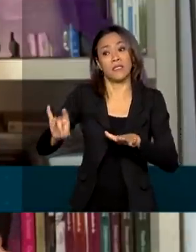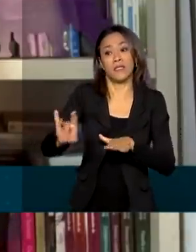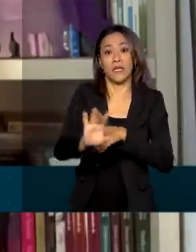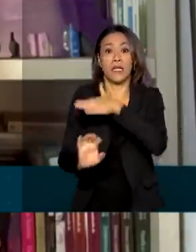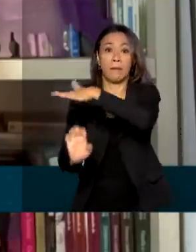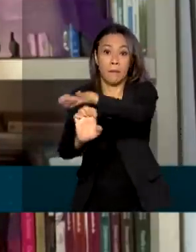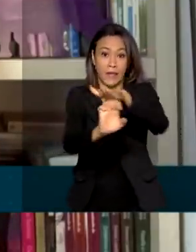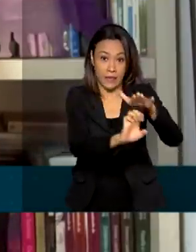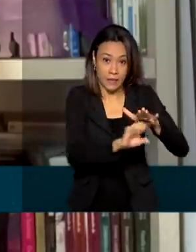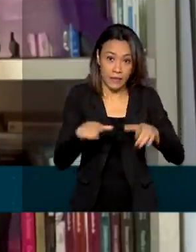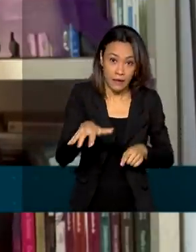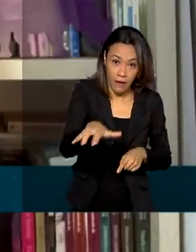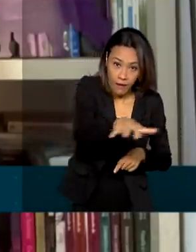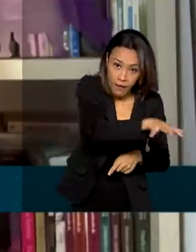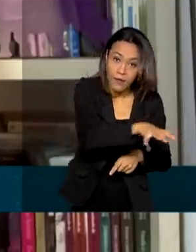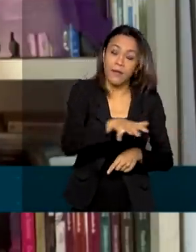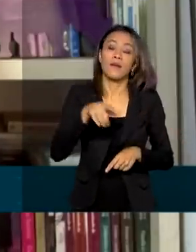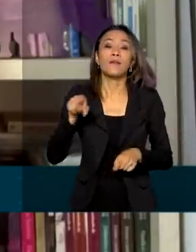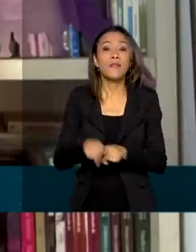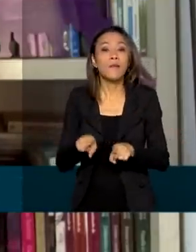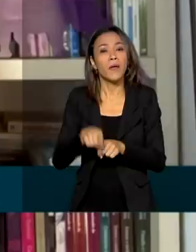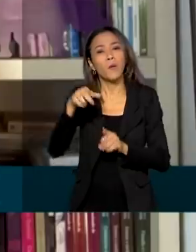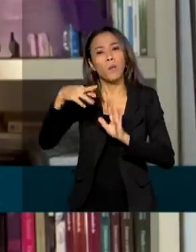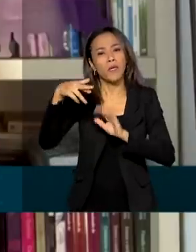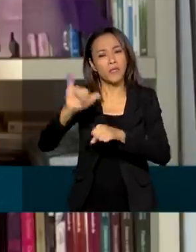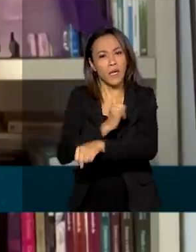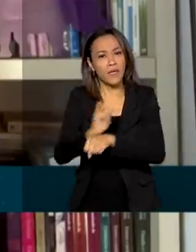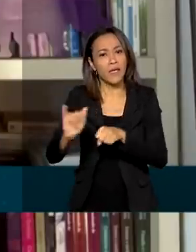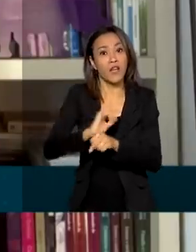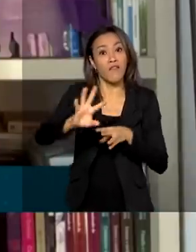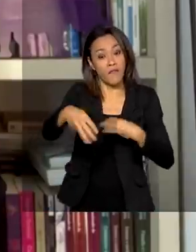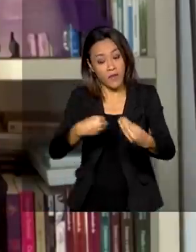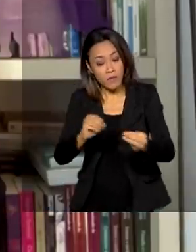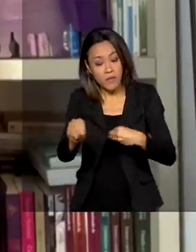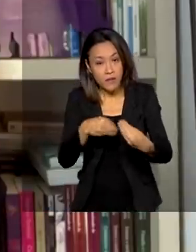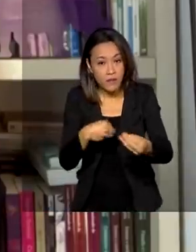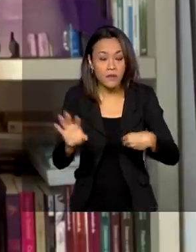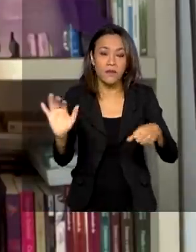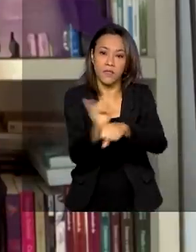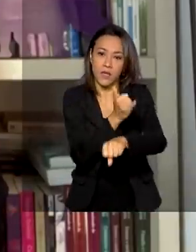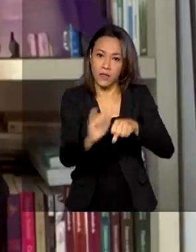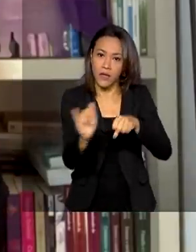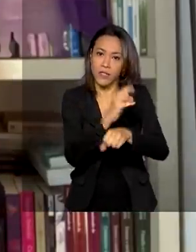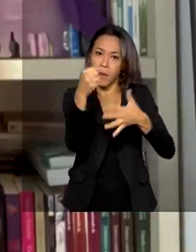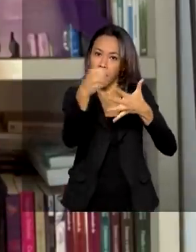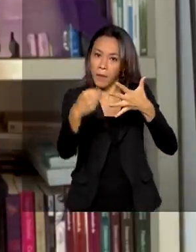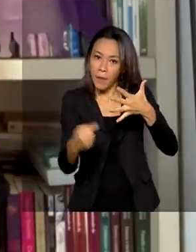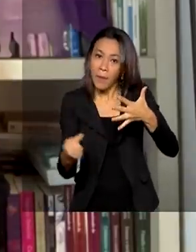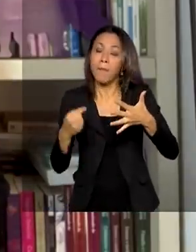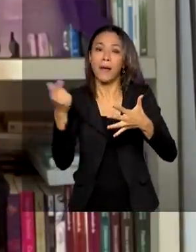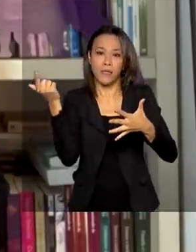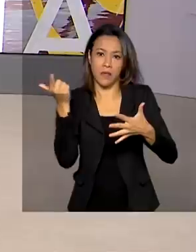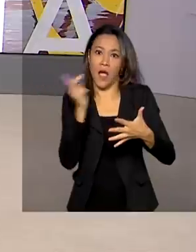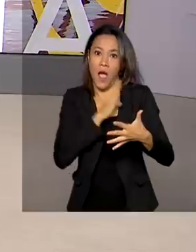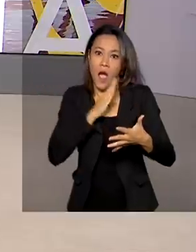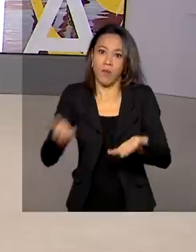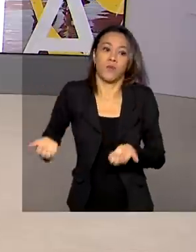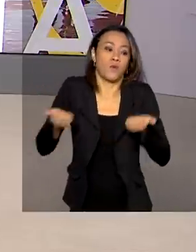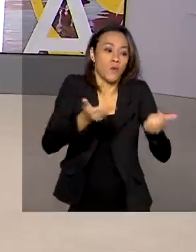Entre essas medidas está a flexibilização de instrumentos regulatórios para facilitar o fornecimento.